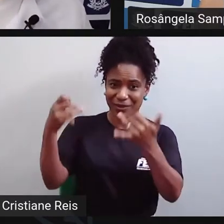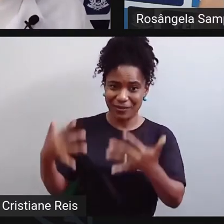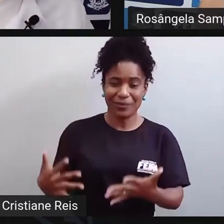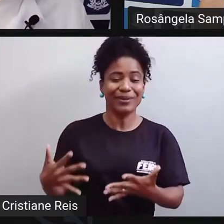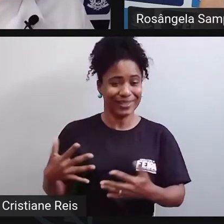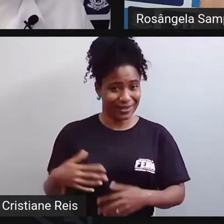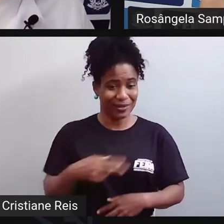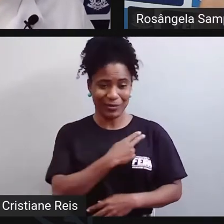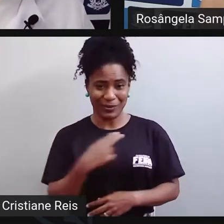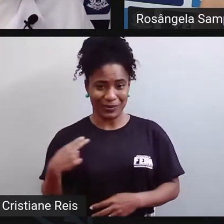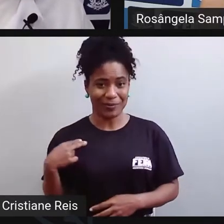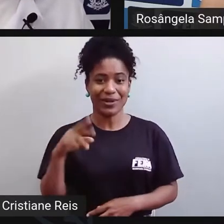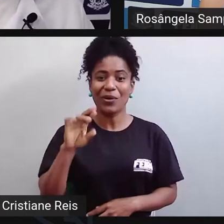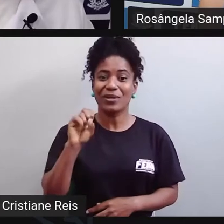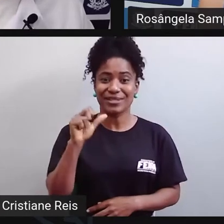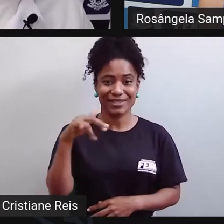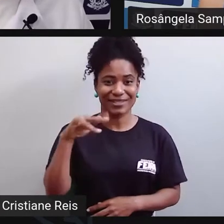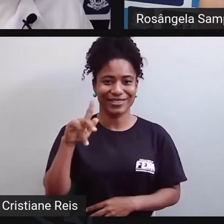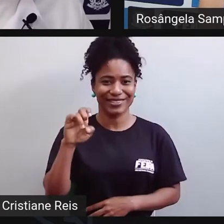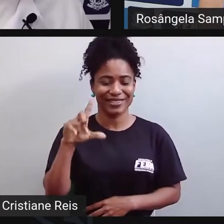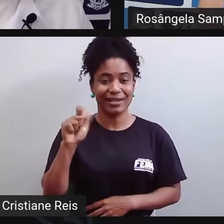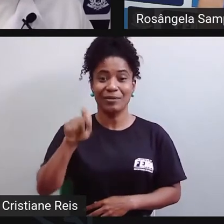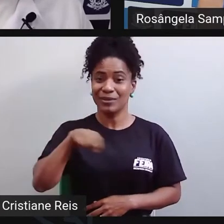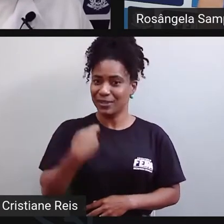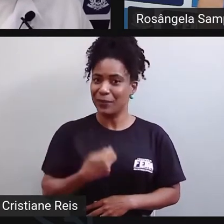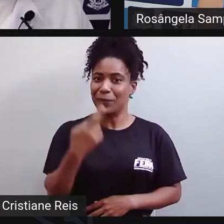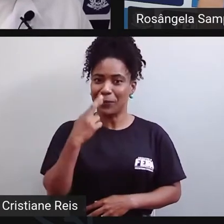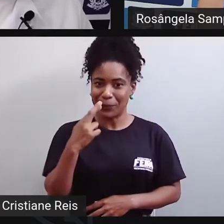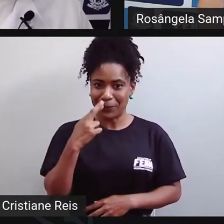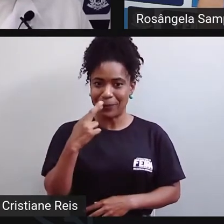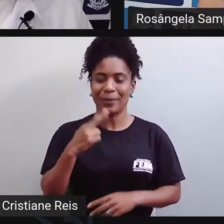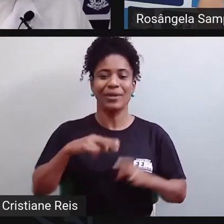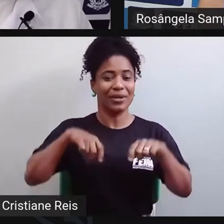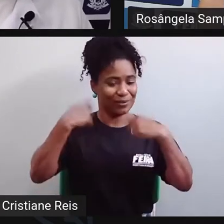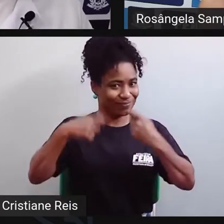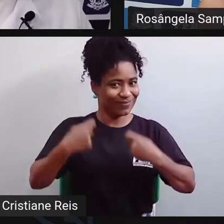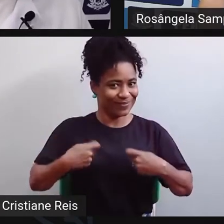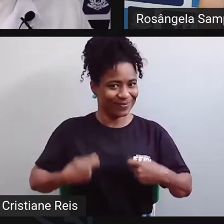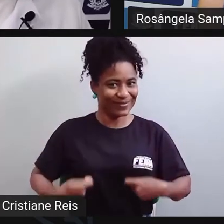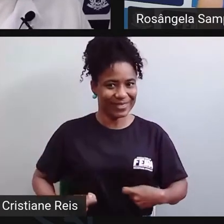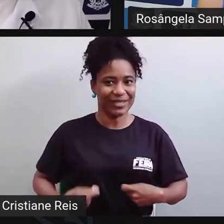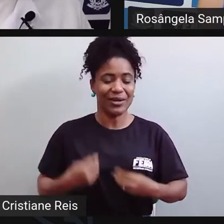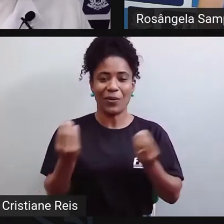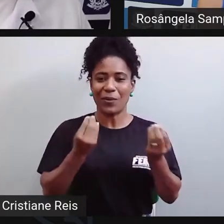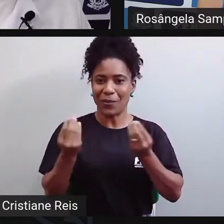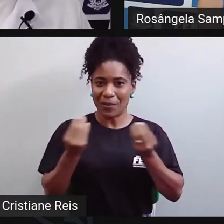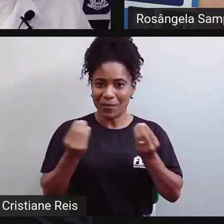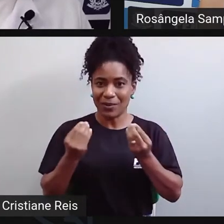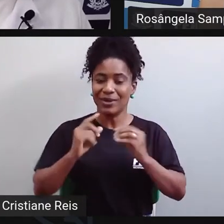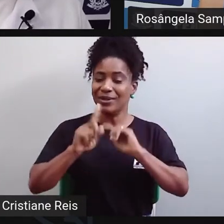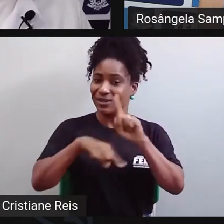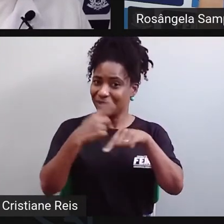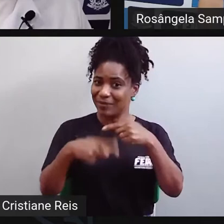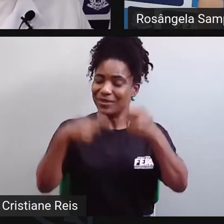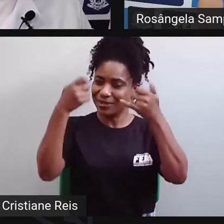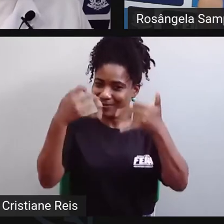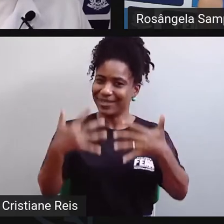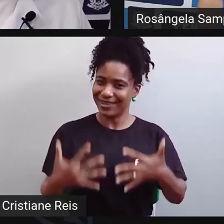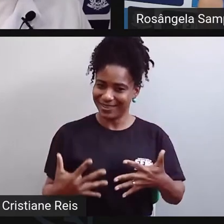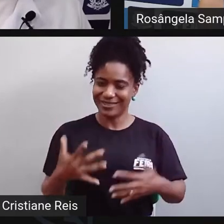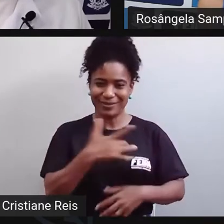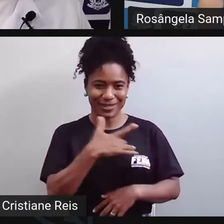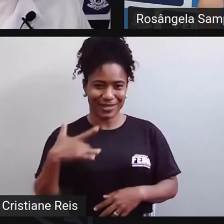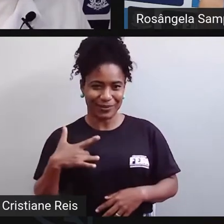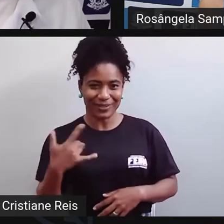terapeuta ocupacional e vou fazer minha autodescrição pra vocês e depois falar um pouquinho sobre saúde mental,